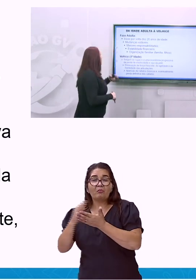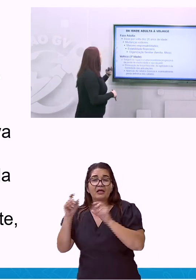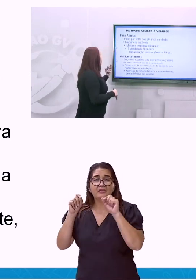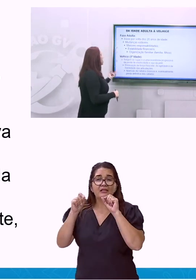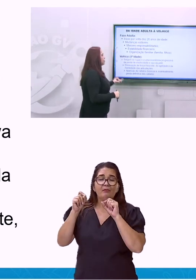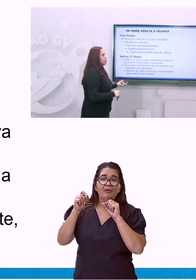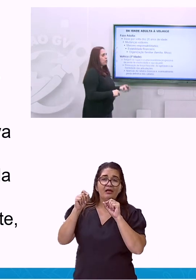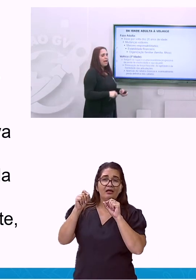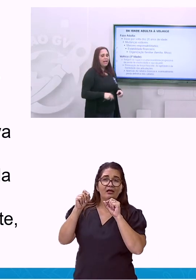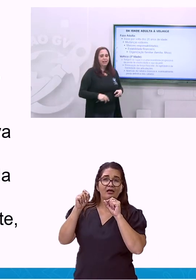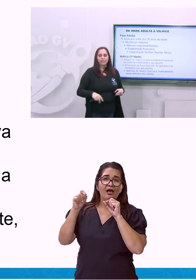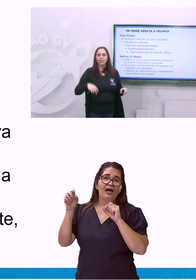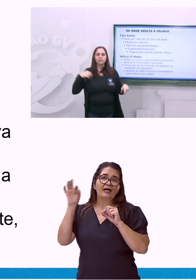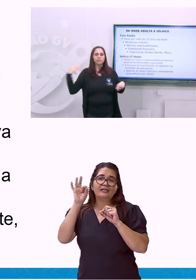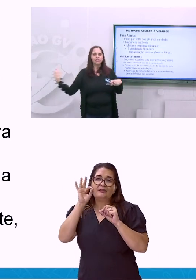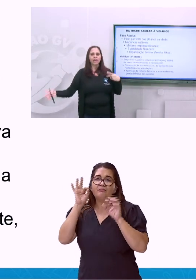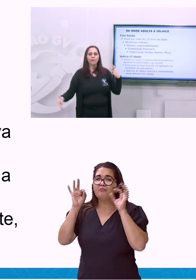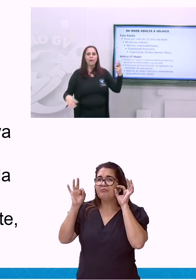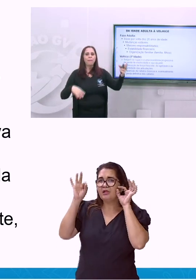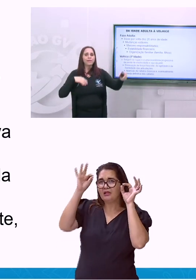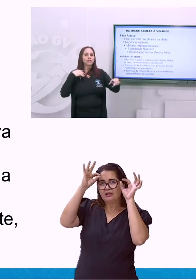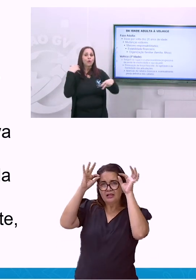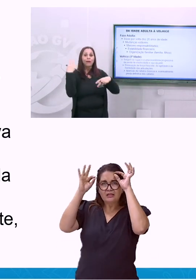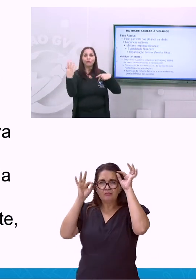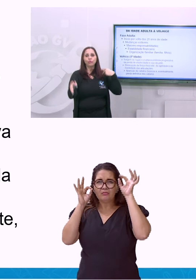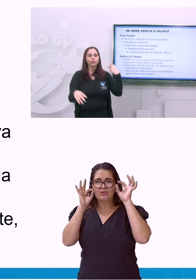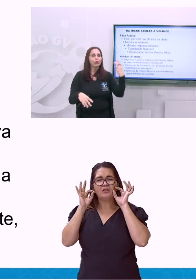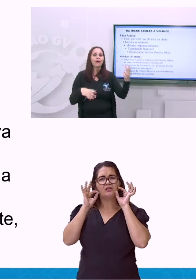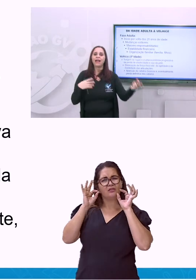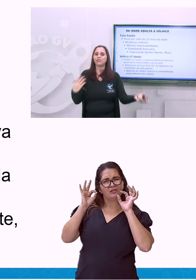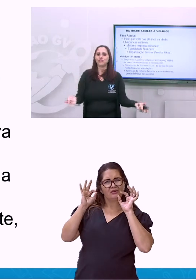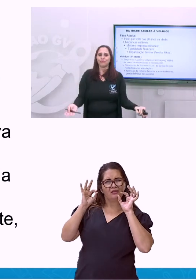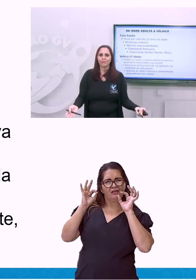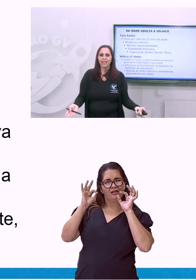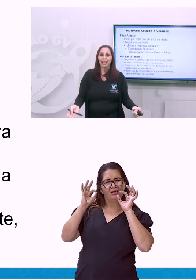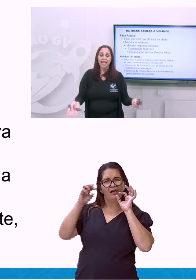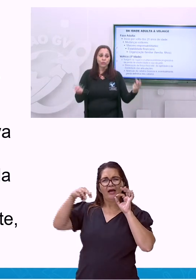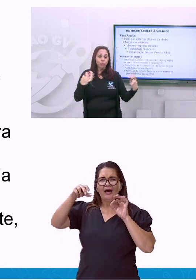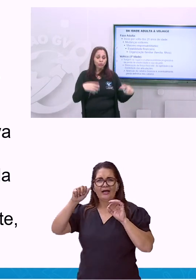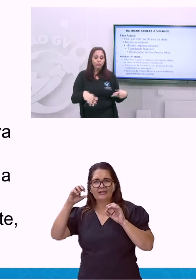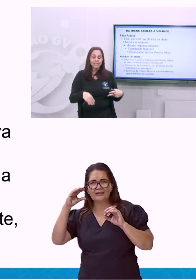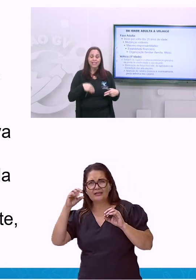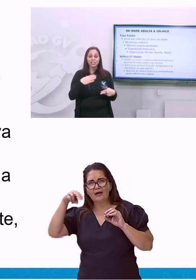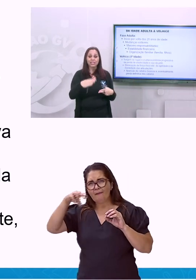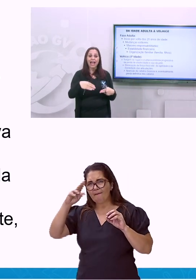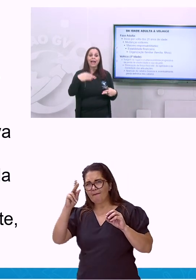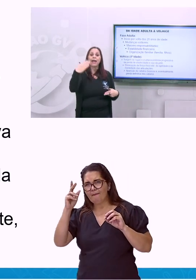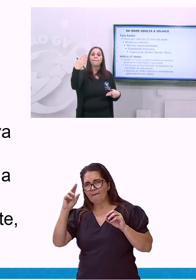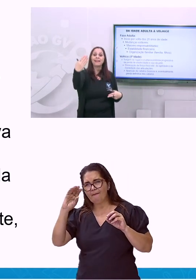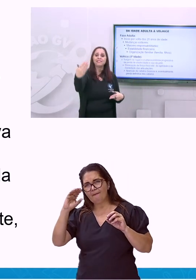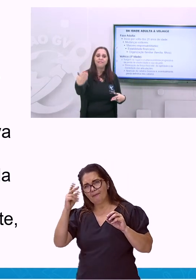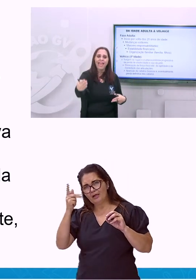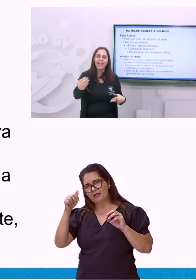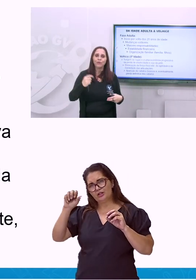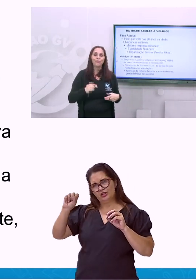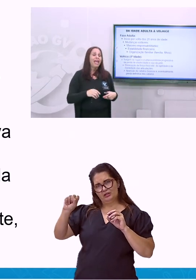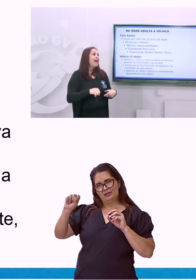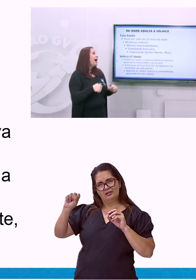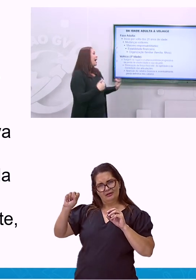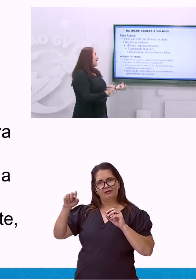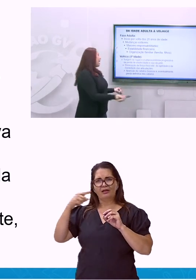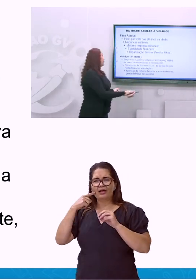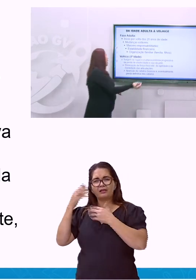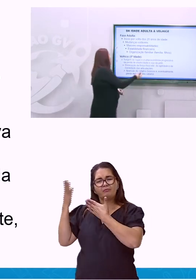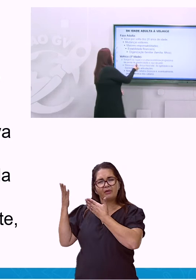A força muscular. Já não é uma pessoa, um adulto tão ágil. Ele é adulto, mas ele já está mais velho.